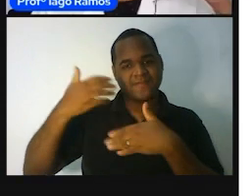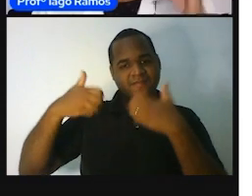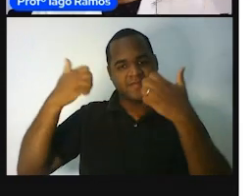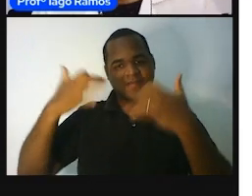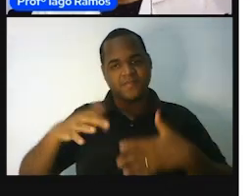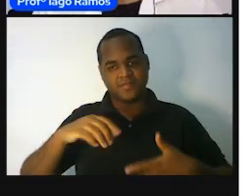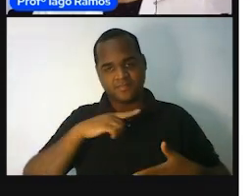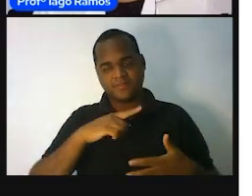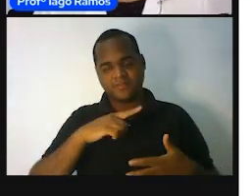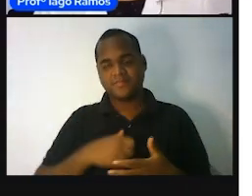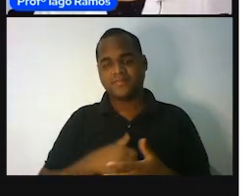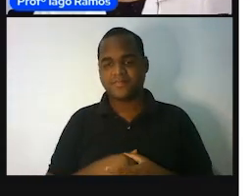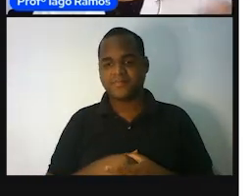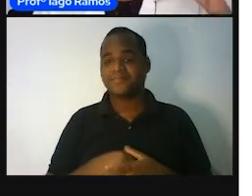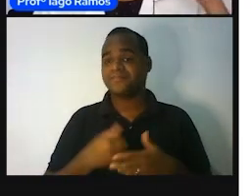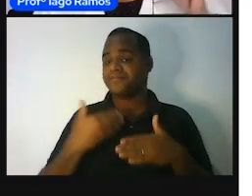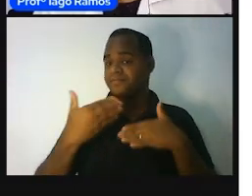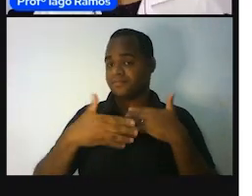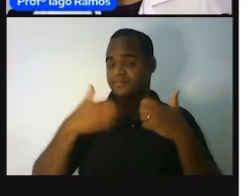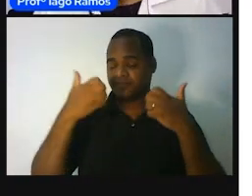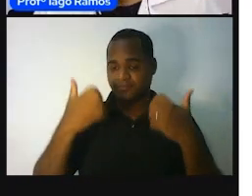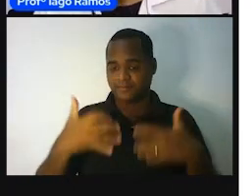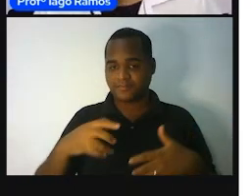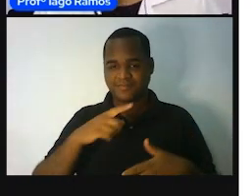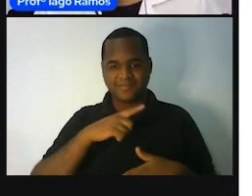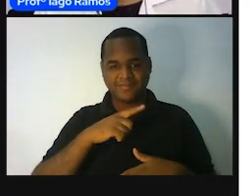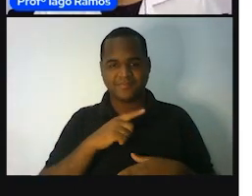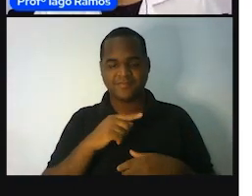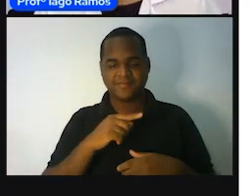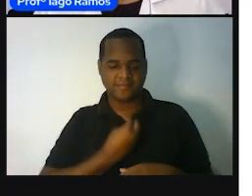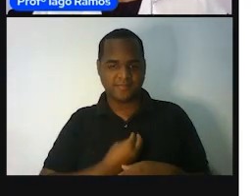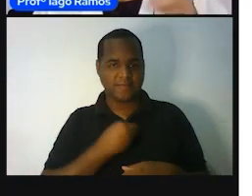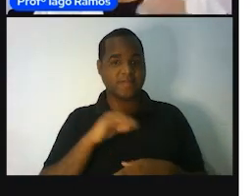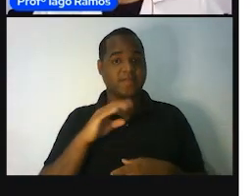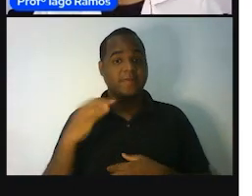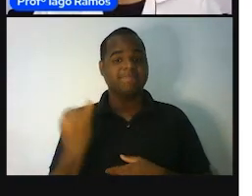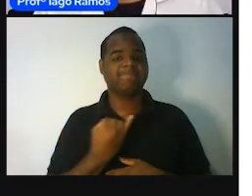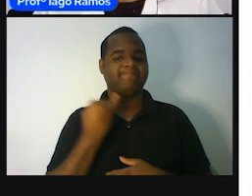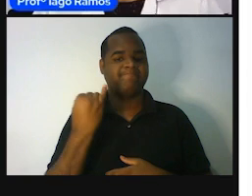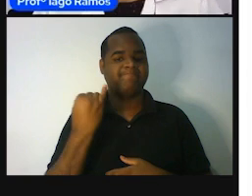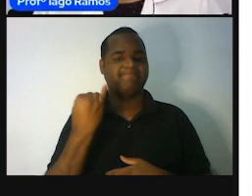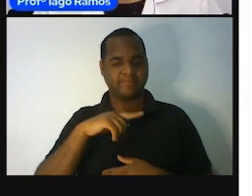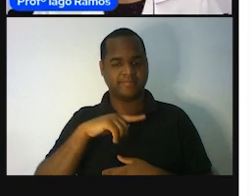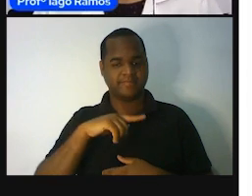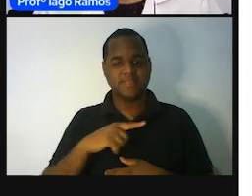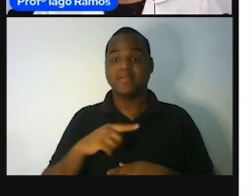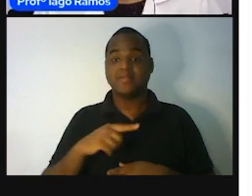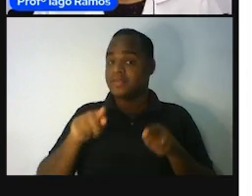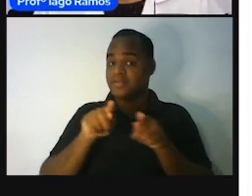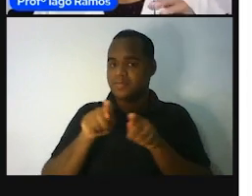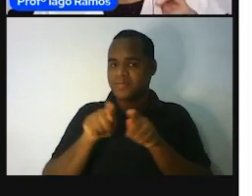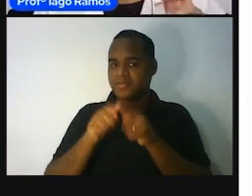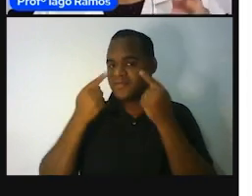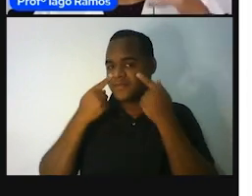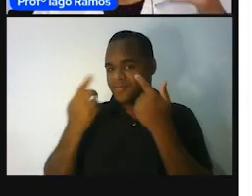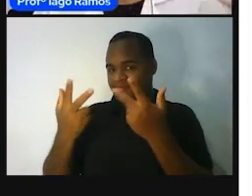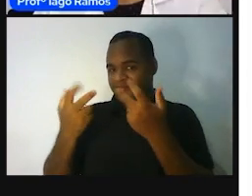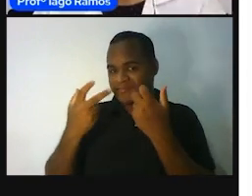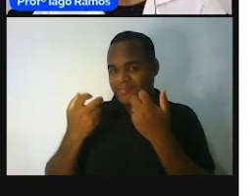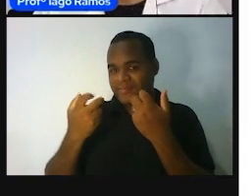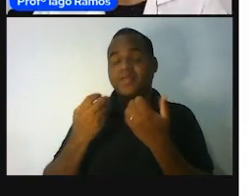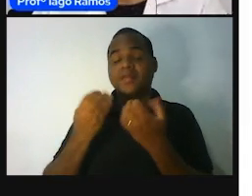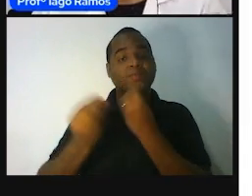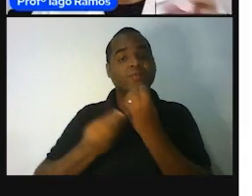precisa ver que elas dividem, ver que elas são importantes e ver que existe uma